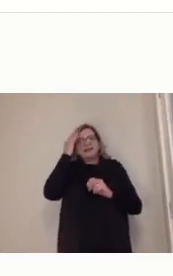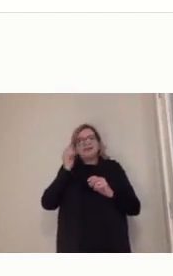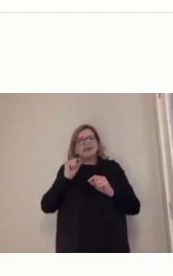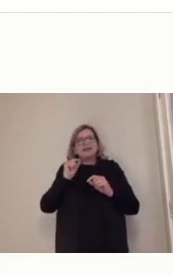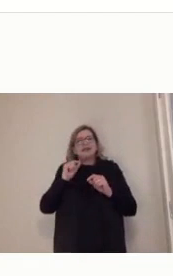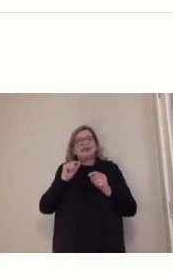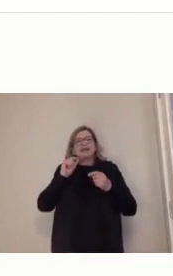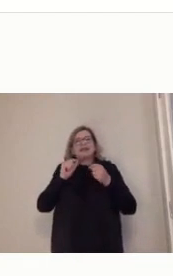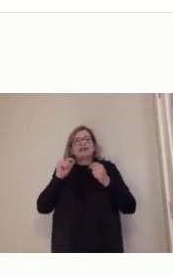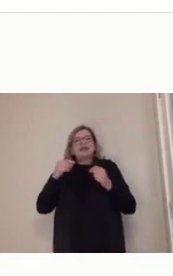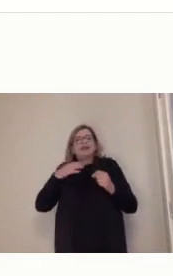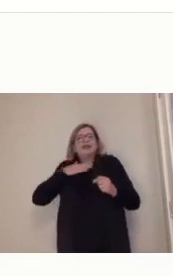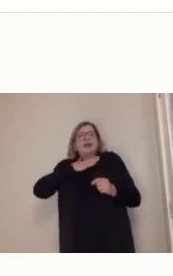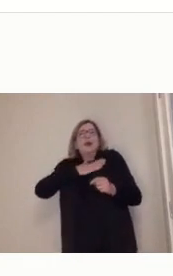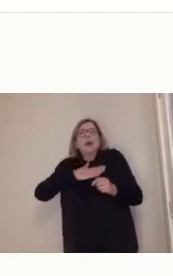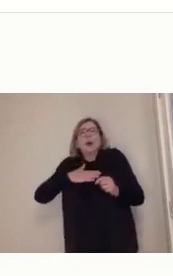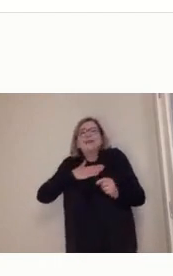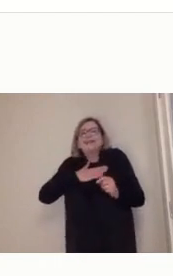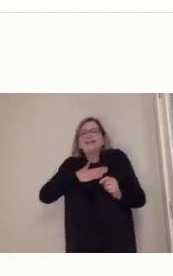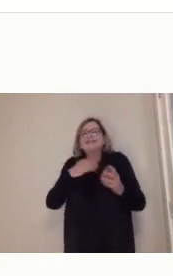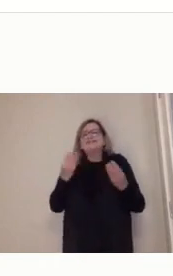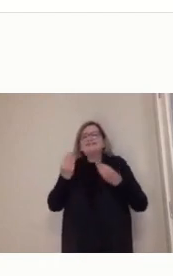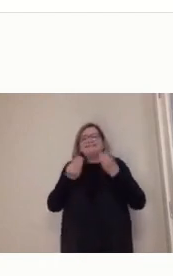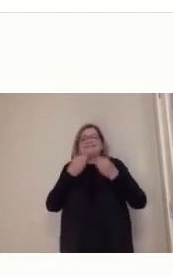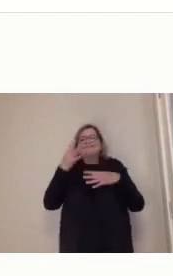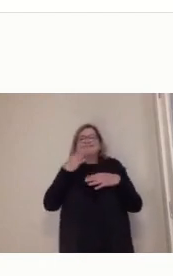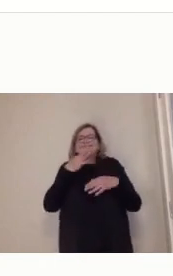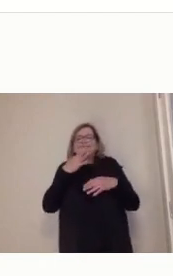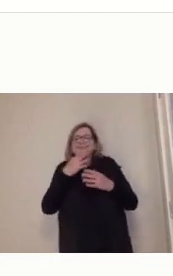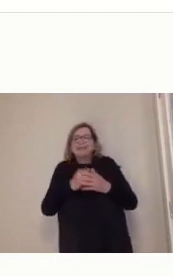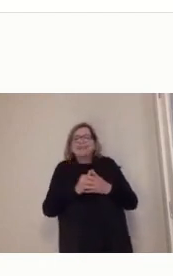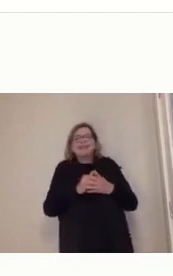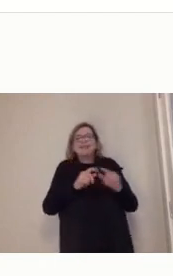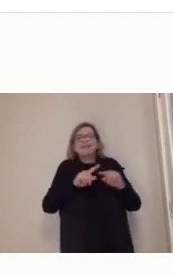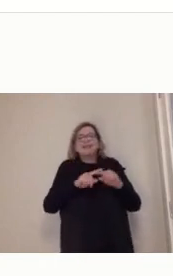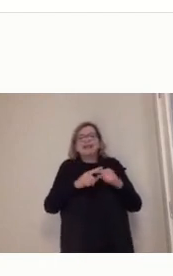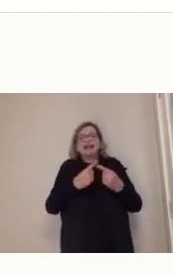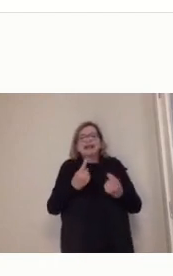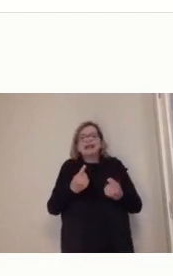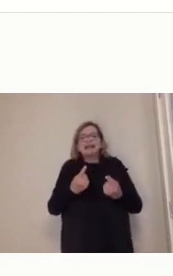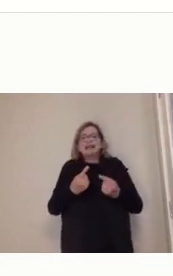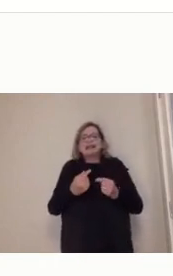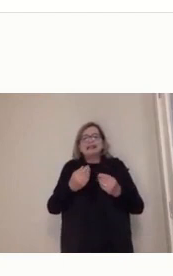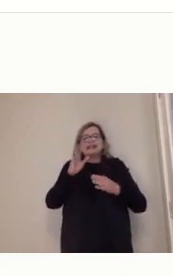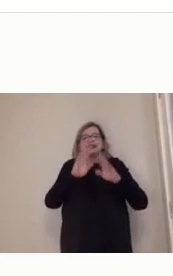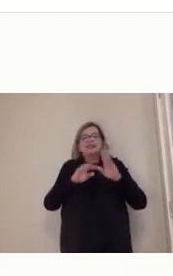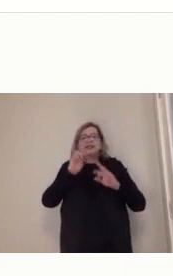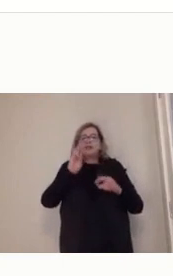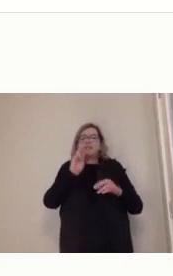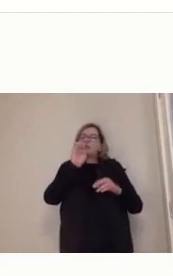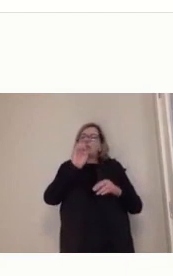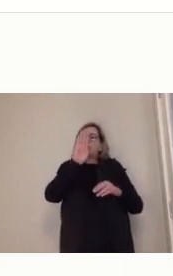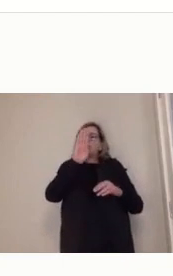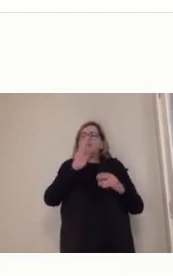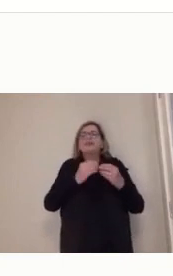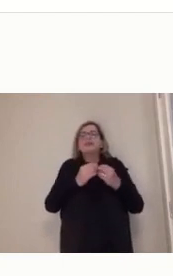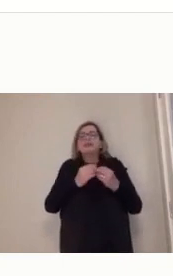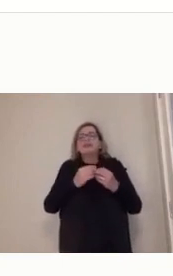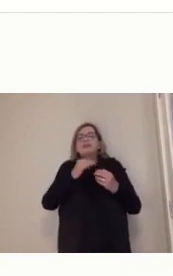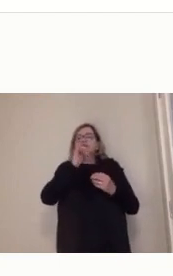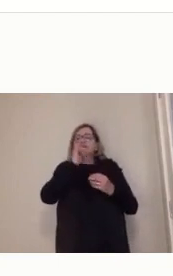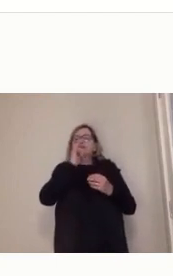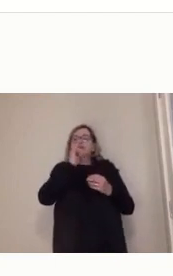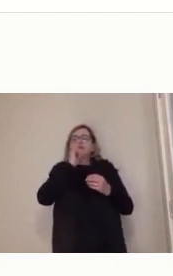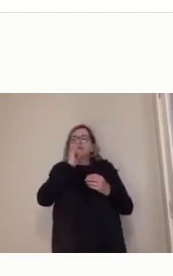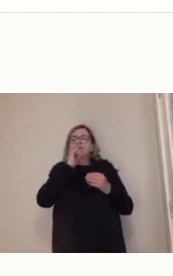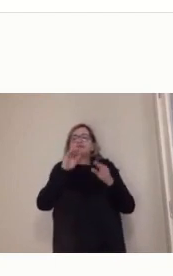também, por exemplo, de ter um Netflix, né? Você tem os filmes, você faz comentários, você